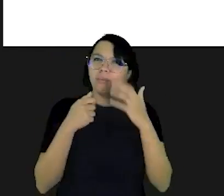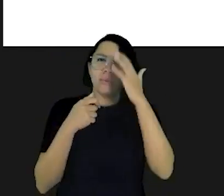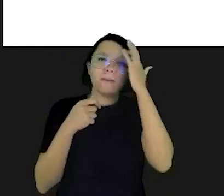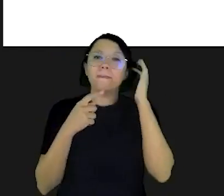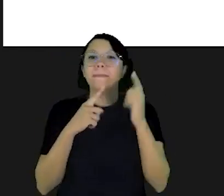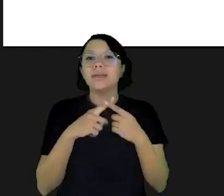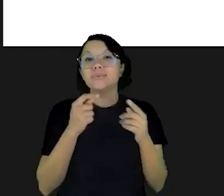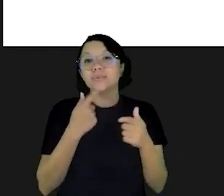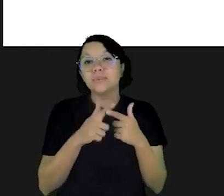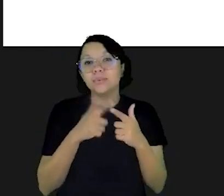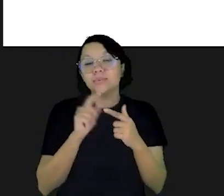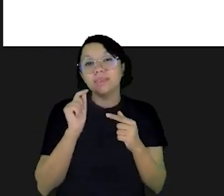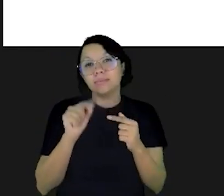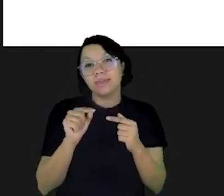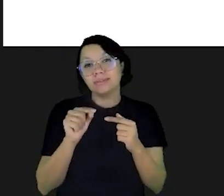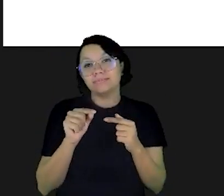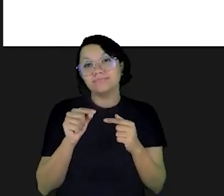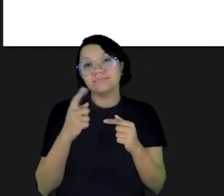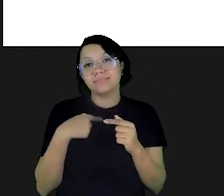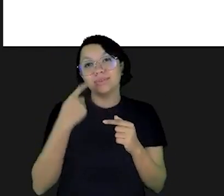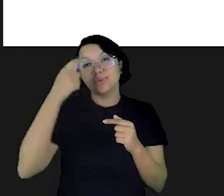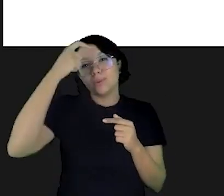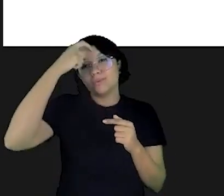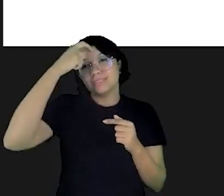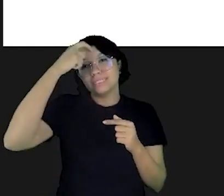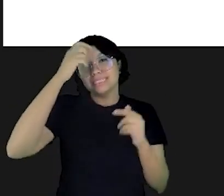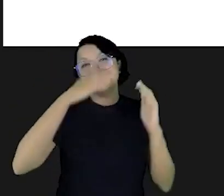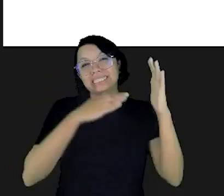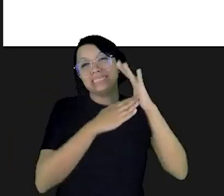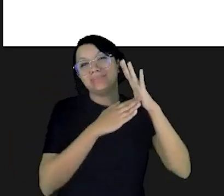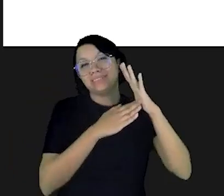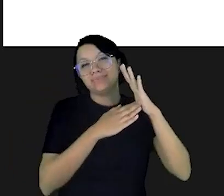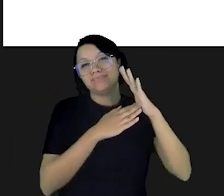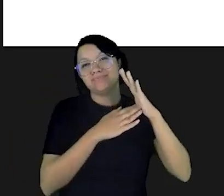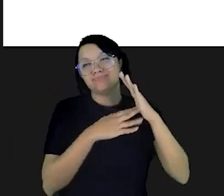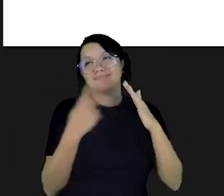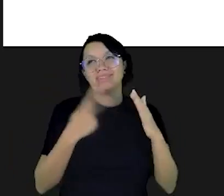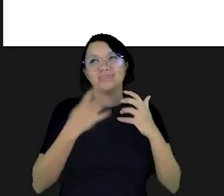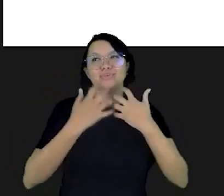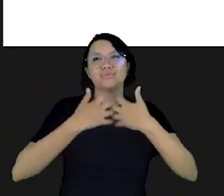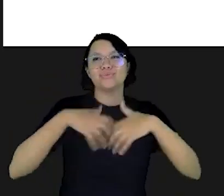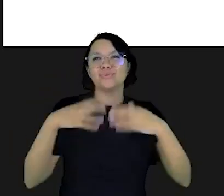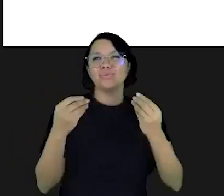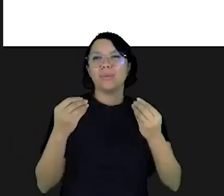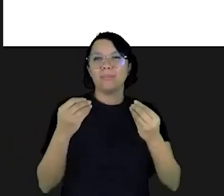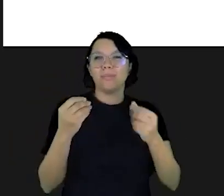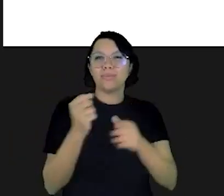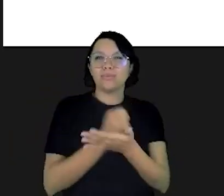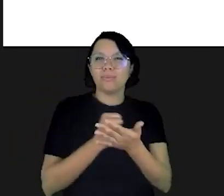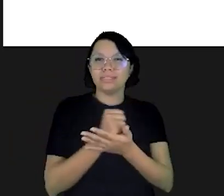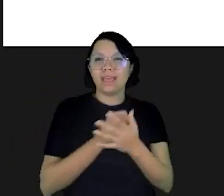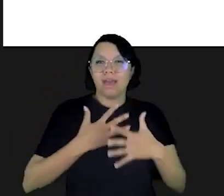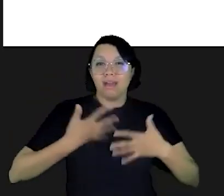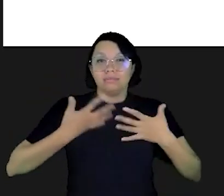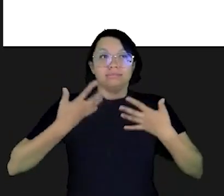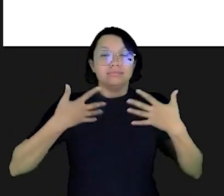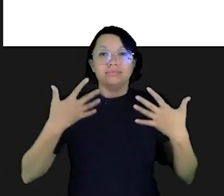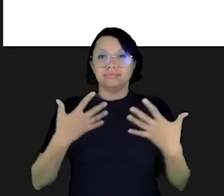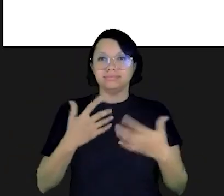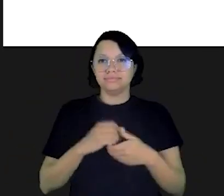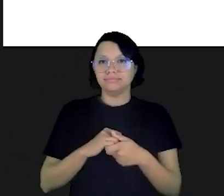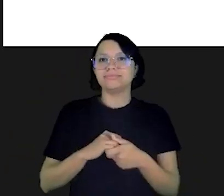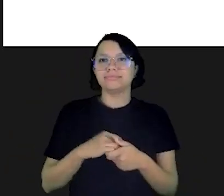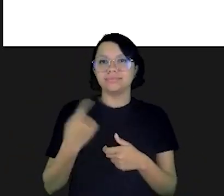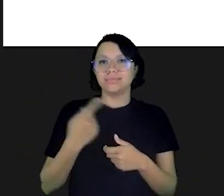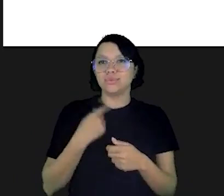lindo na teoria tudo parece fazer sentido o problema é que a nossa racionalidade é limitada e a gente funciona